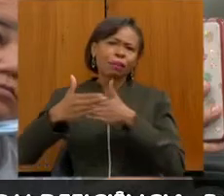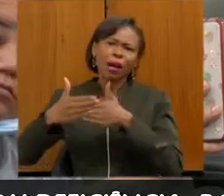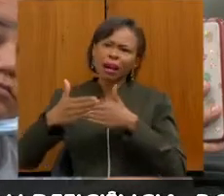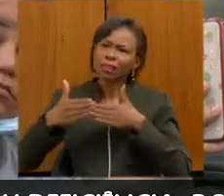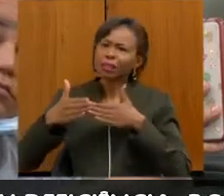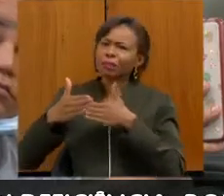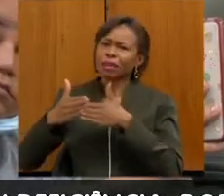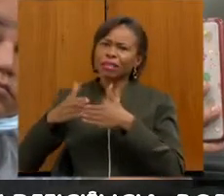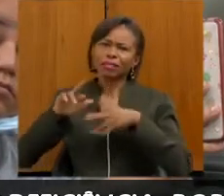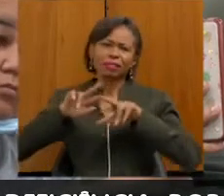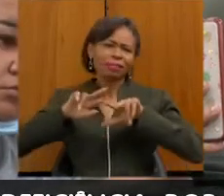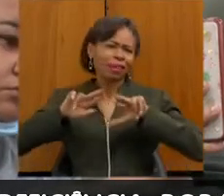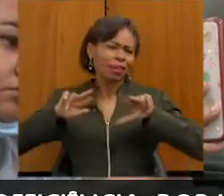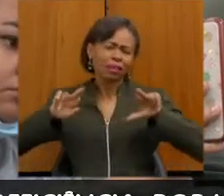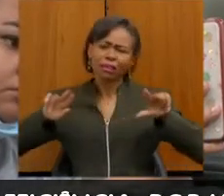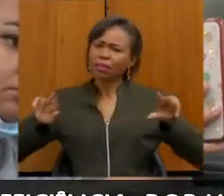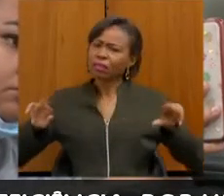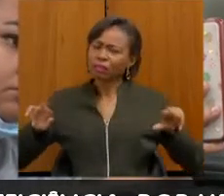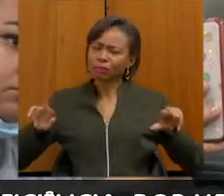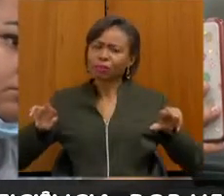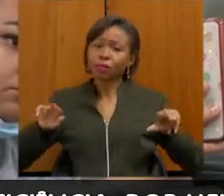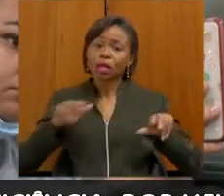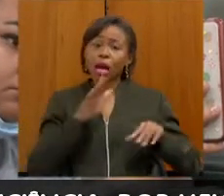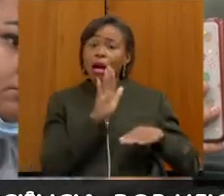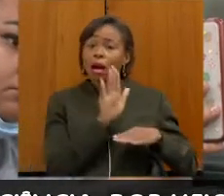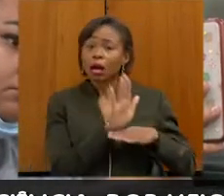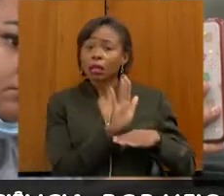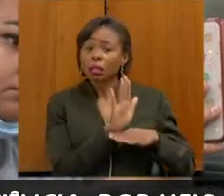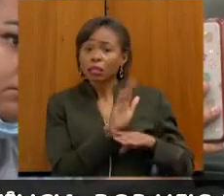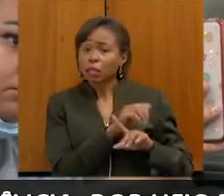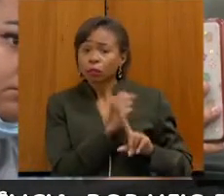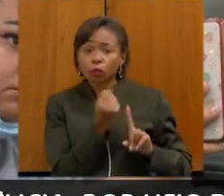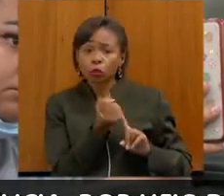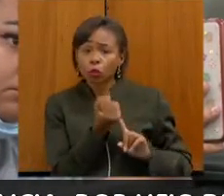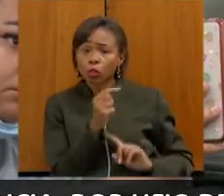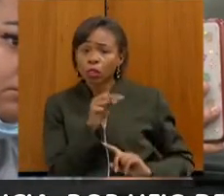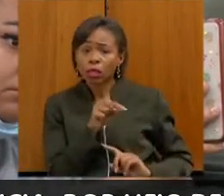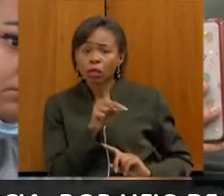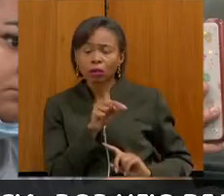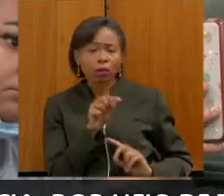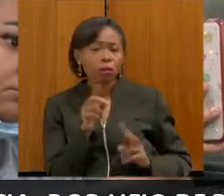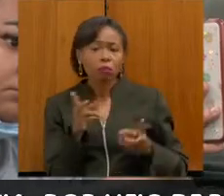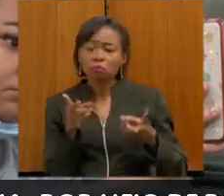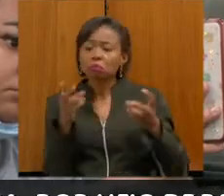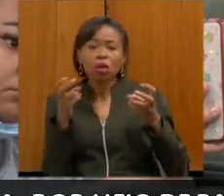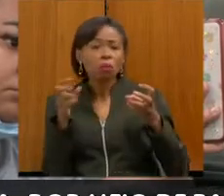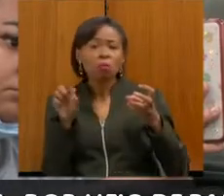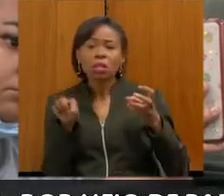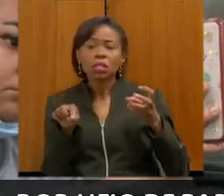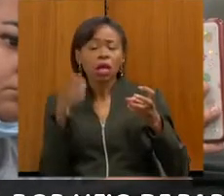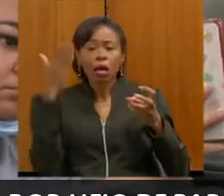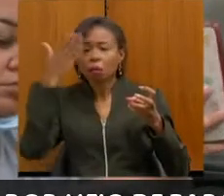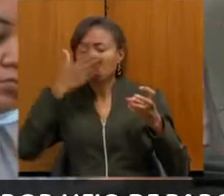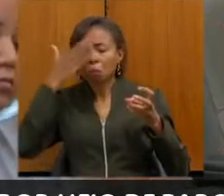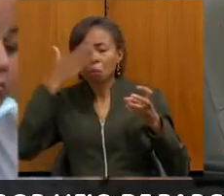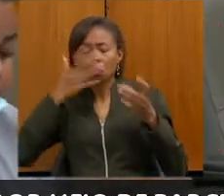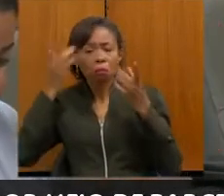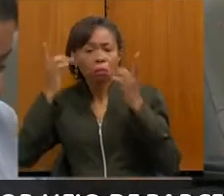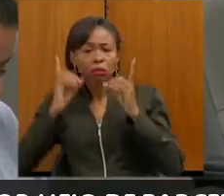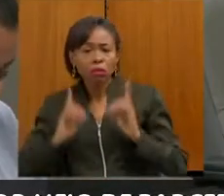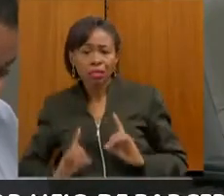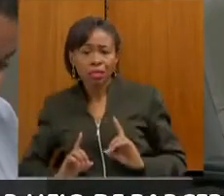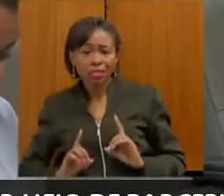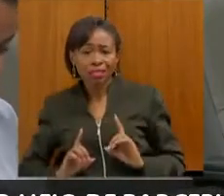Pois, se a própria assistência social não enxerga e não percebe esse público, quanto mais